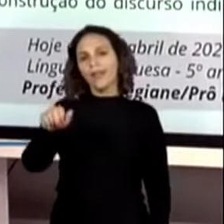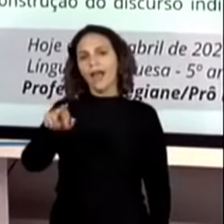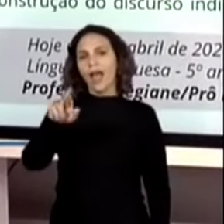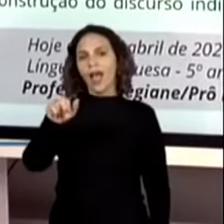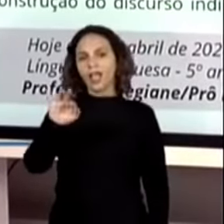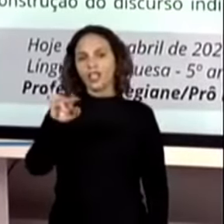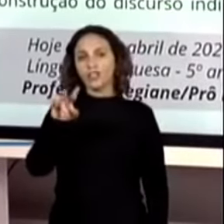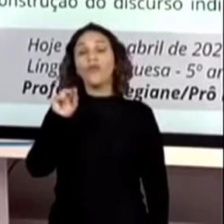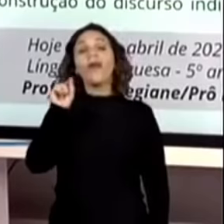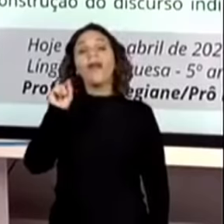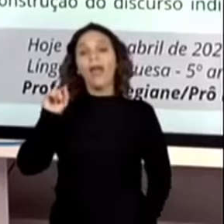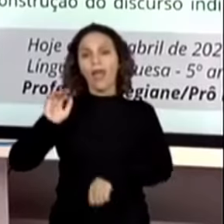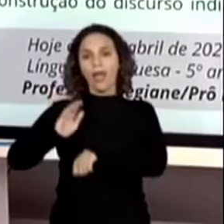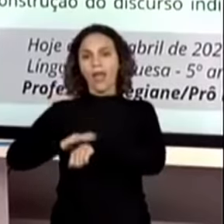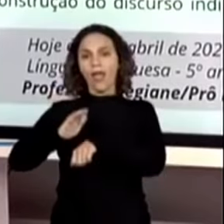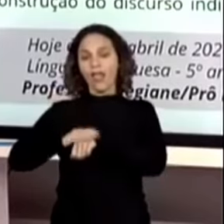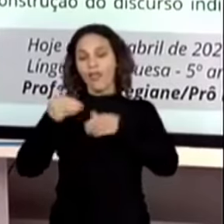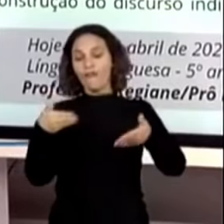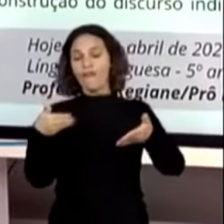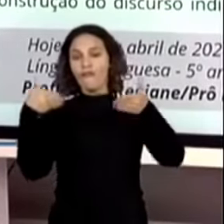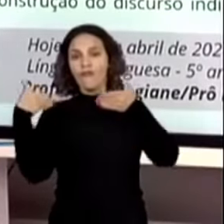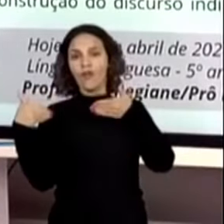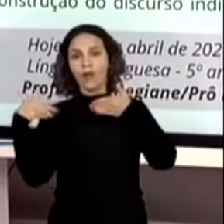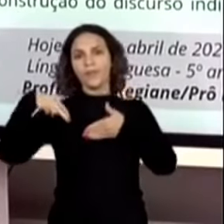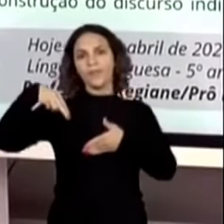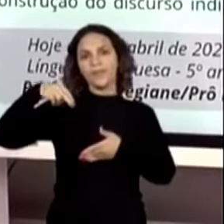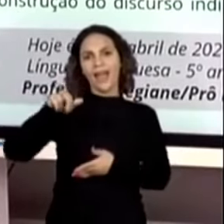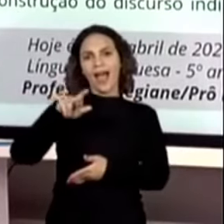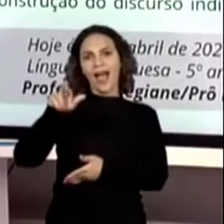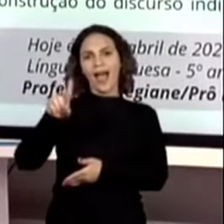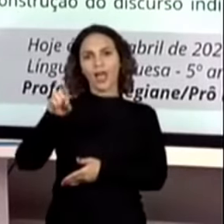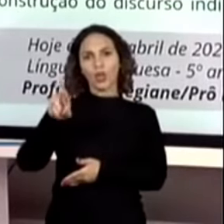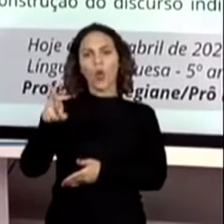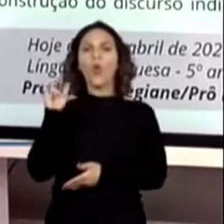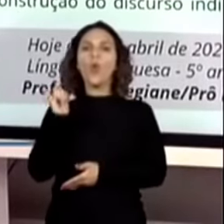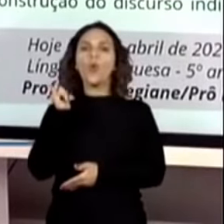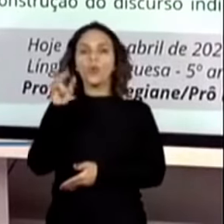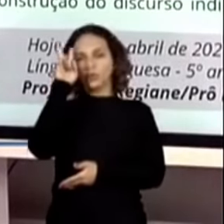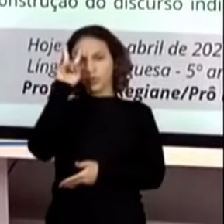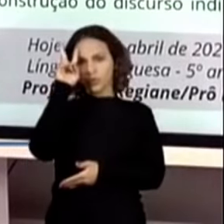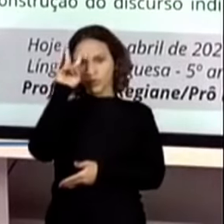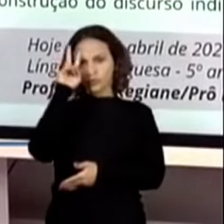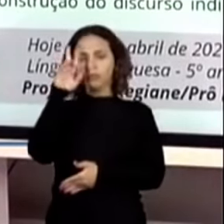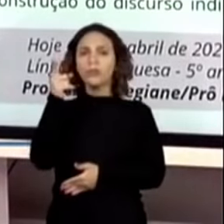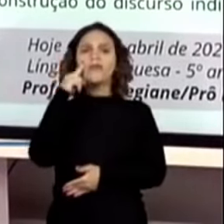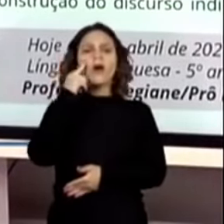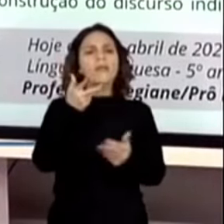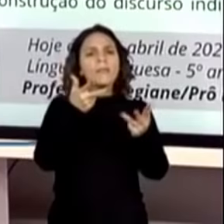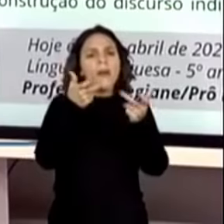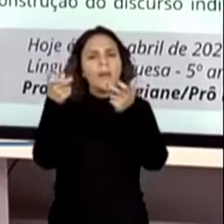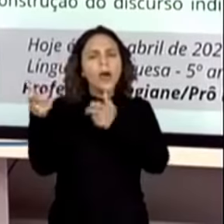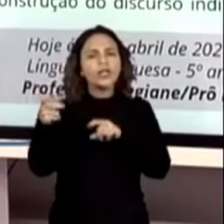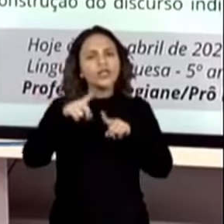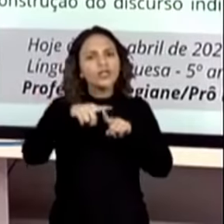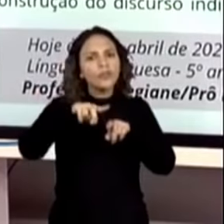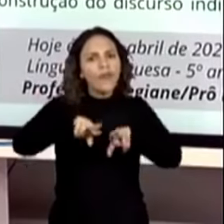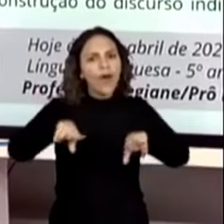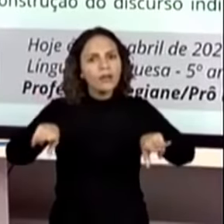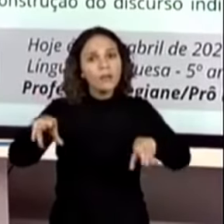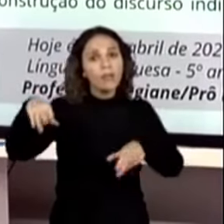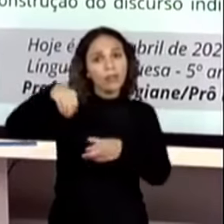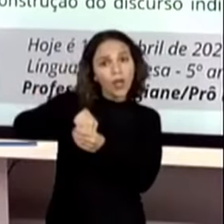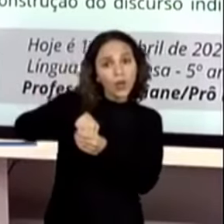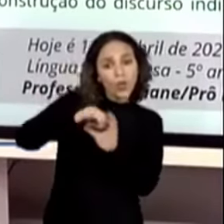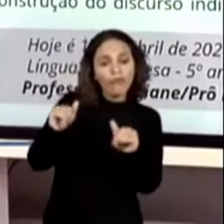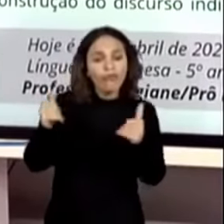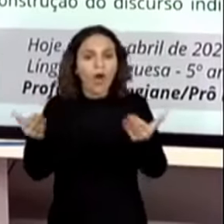do narrador. Exatamente, aquele que conta a história. Então, nós vamos ver que nós temos tipos de narrador diferente. E hoje,